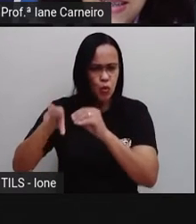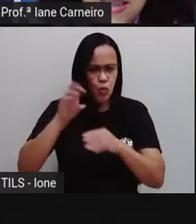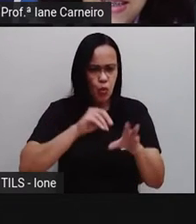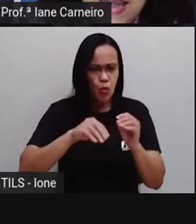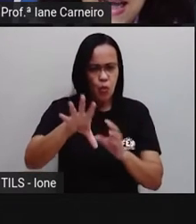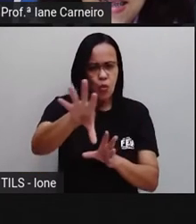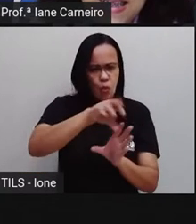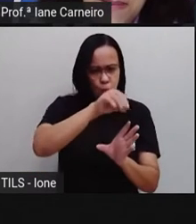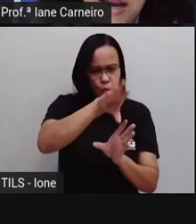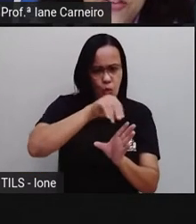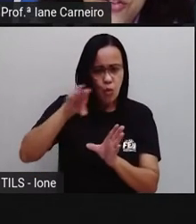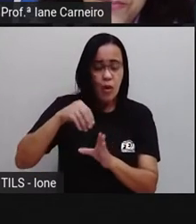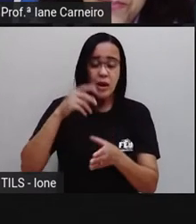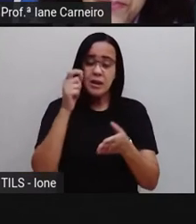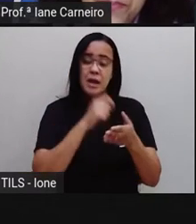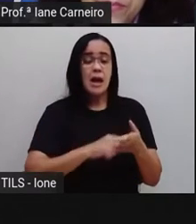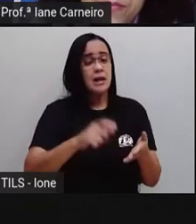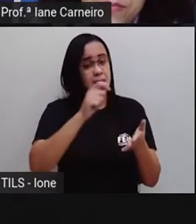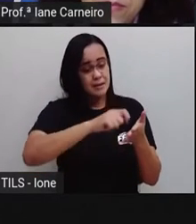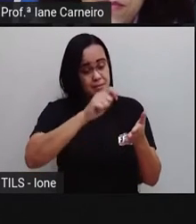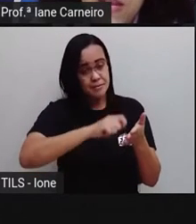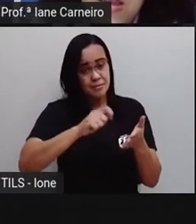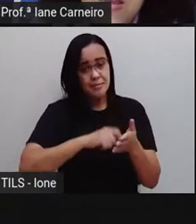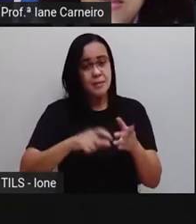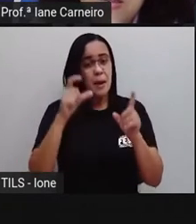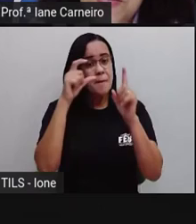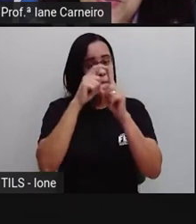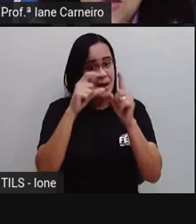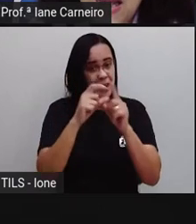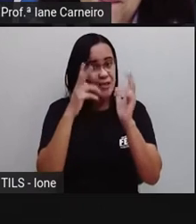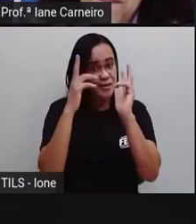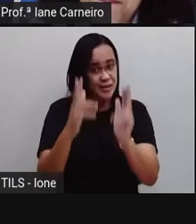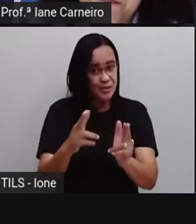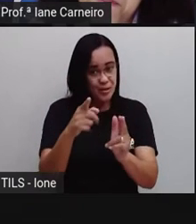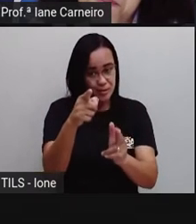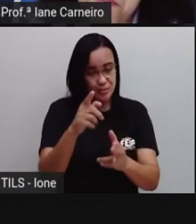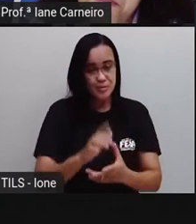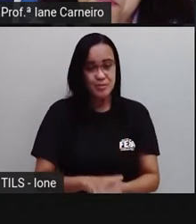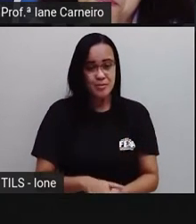aparecendo aqui na imagem. Então vamos lá.